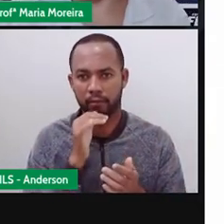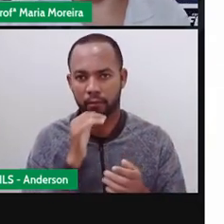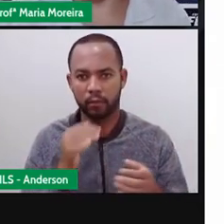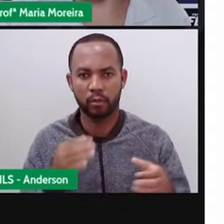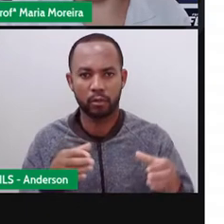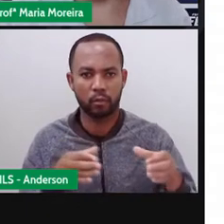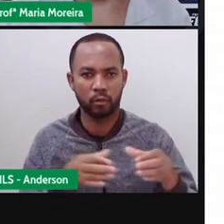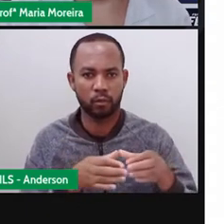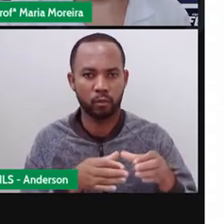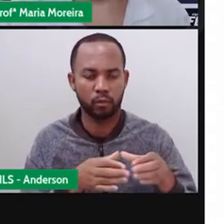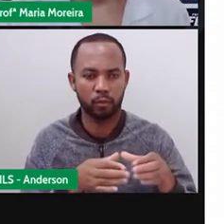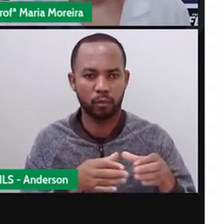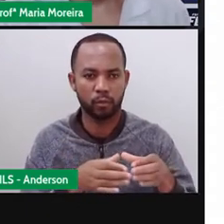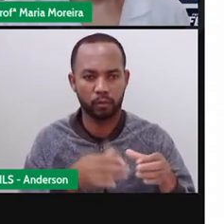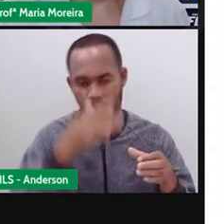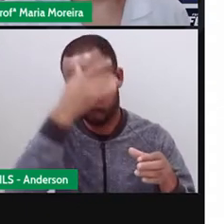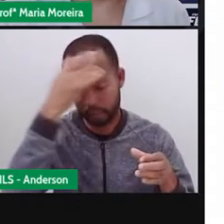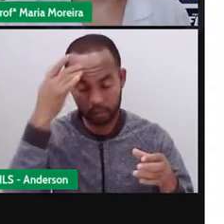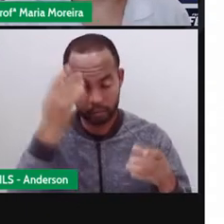fábulas, né?